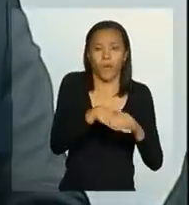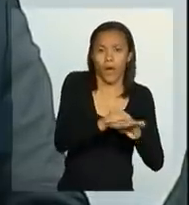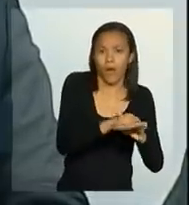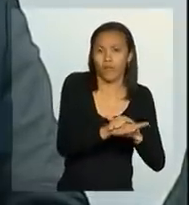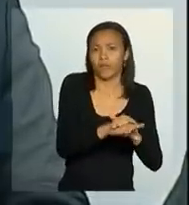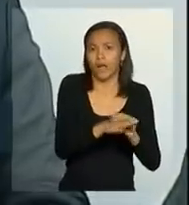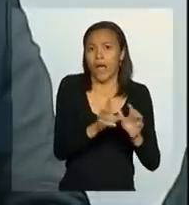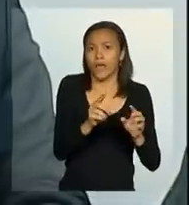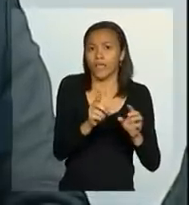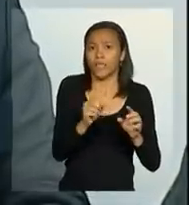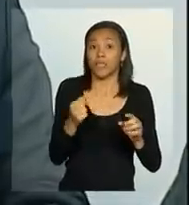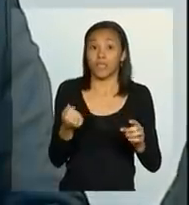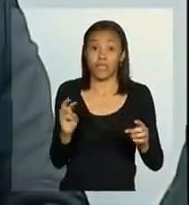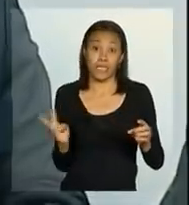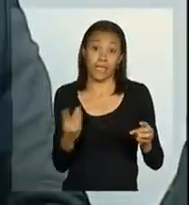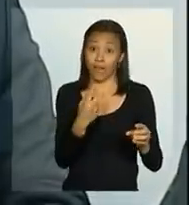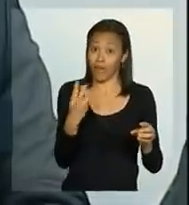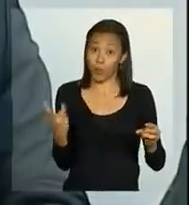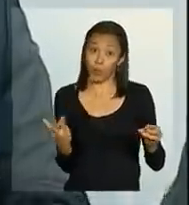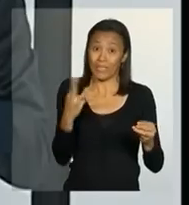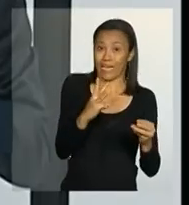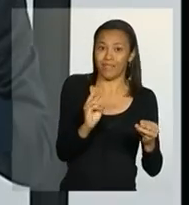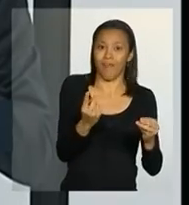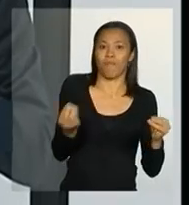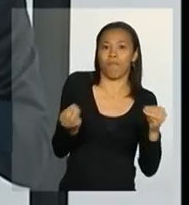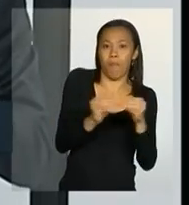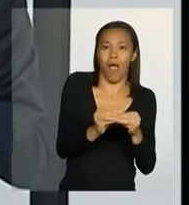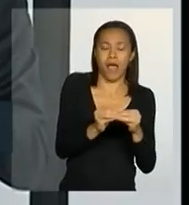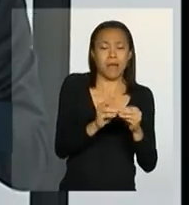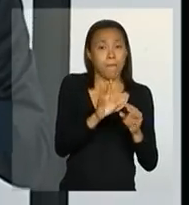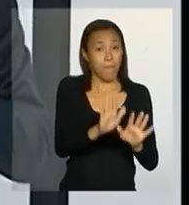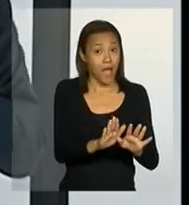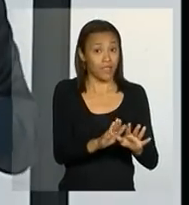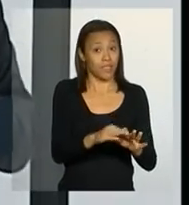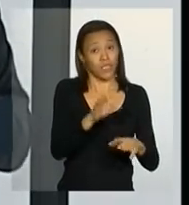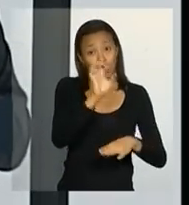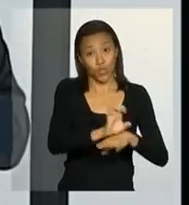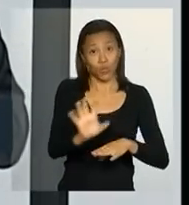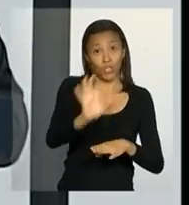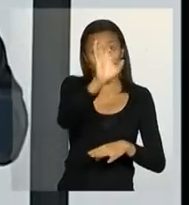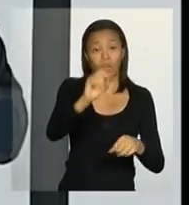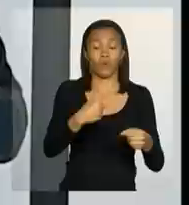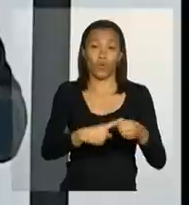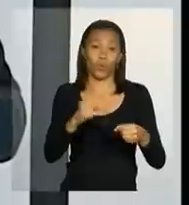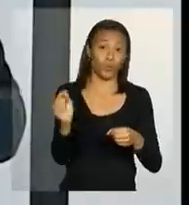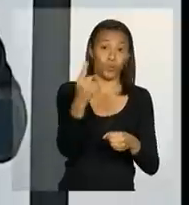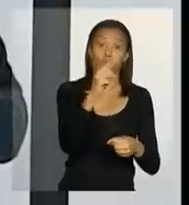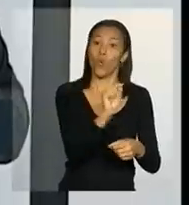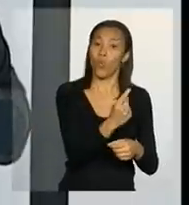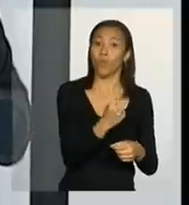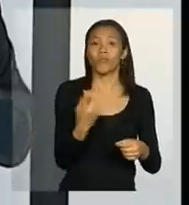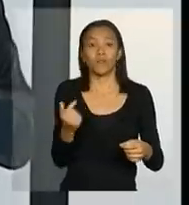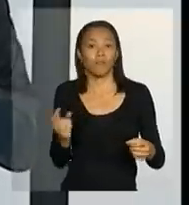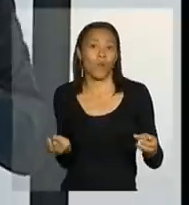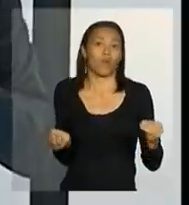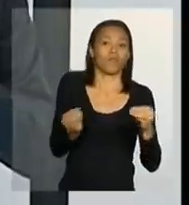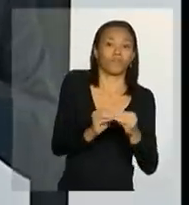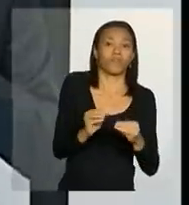União entraria com R$ Mas, para que o município ou o Estado coloque um, e para que a União coloque também,